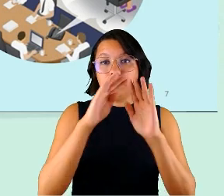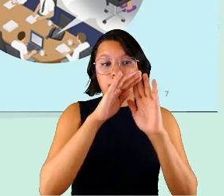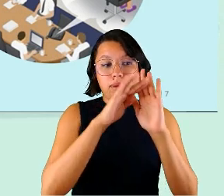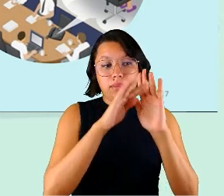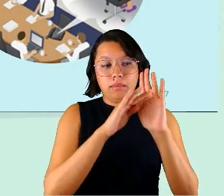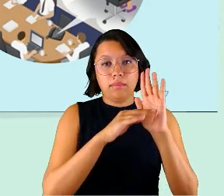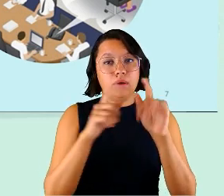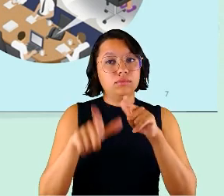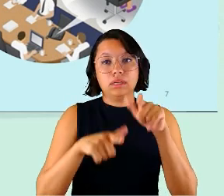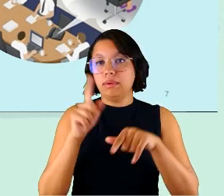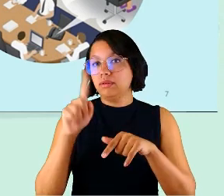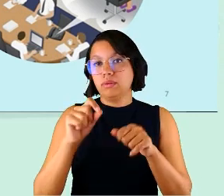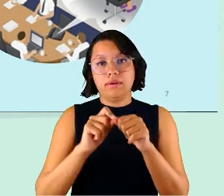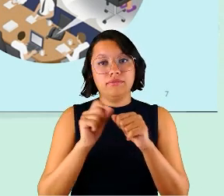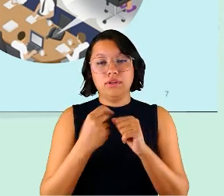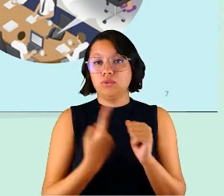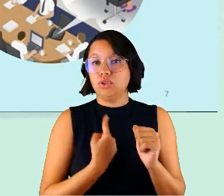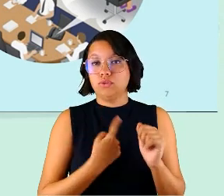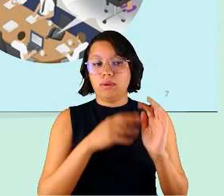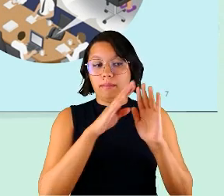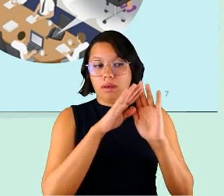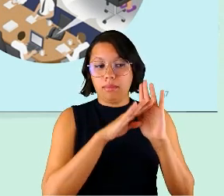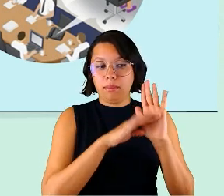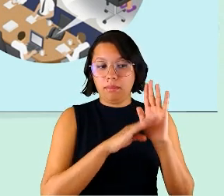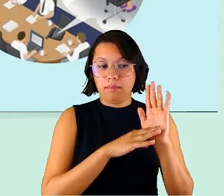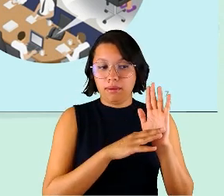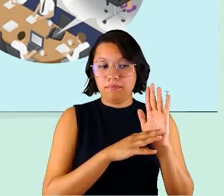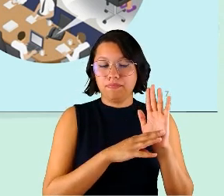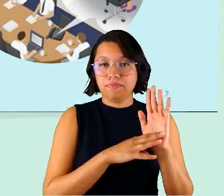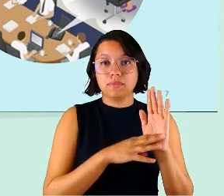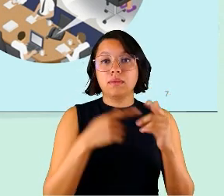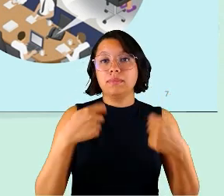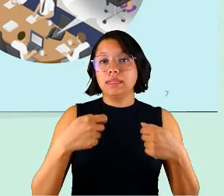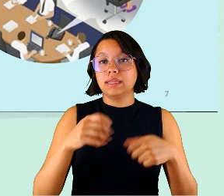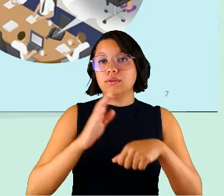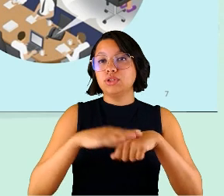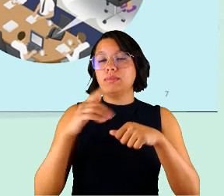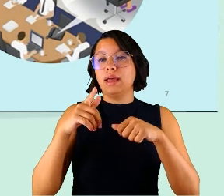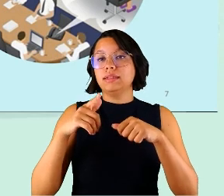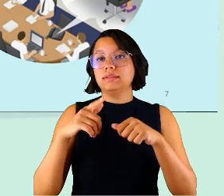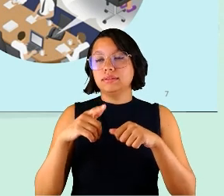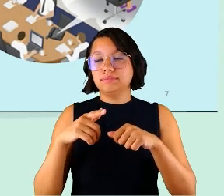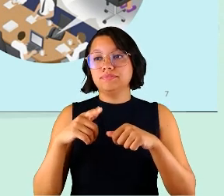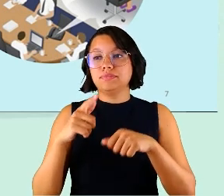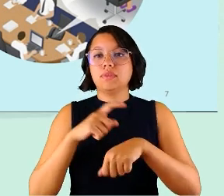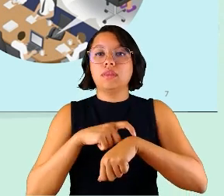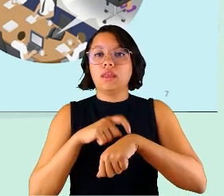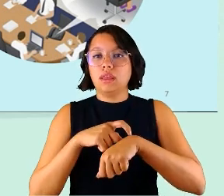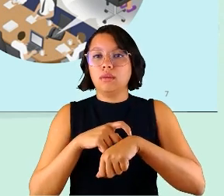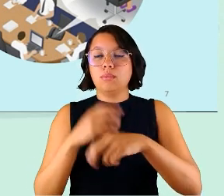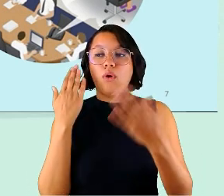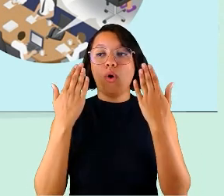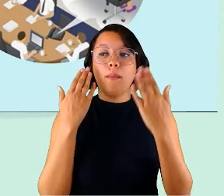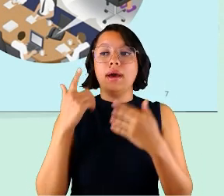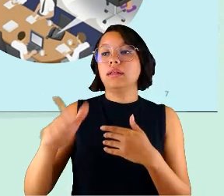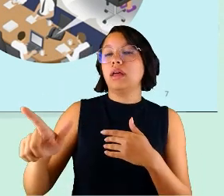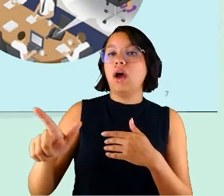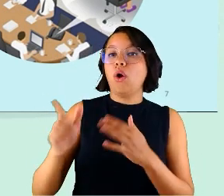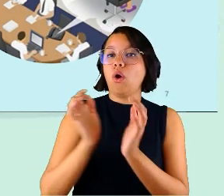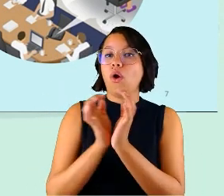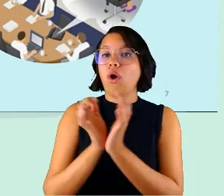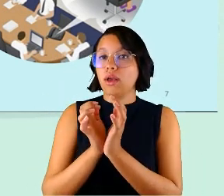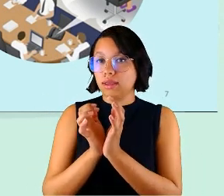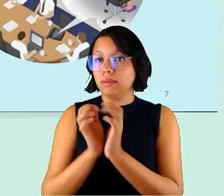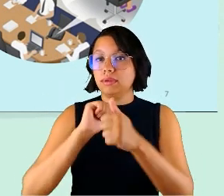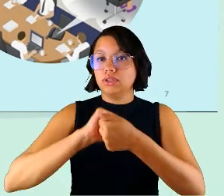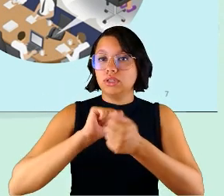trabalho não é feito individualmente, elas levaram um tempo um pouquinho maior do que as outras equipes para se adequarem ao trabalho